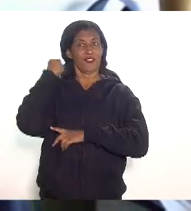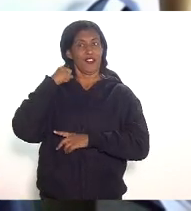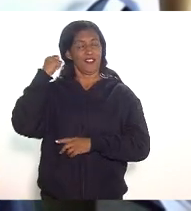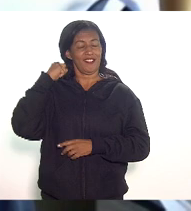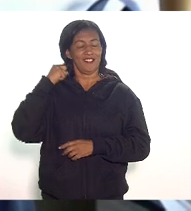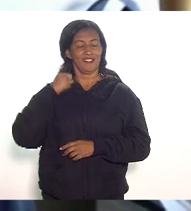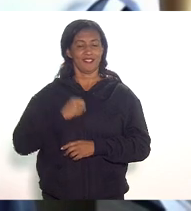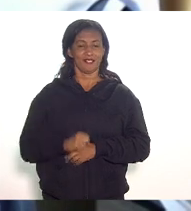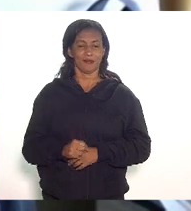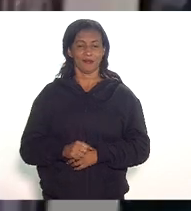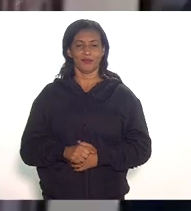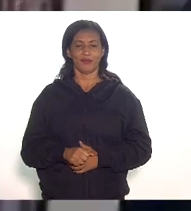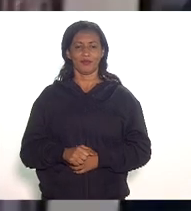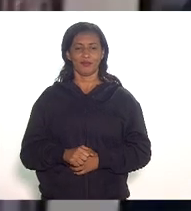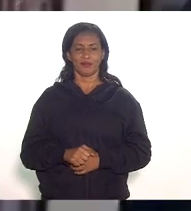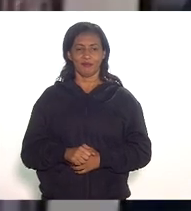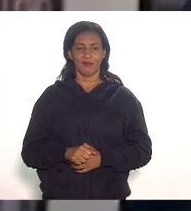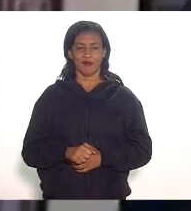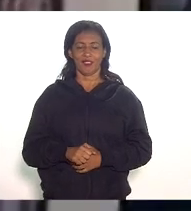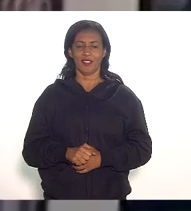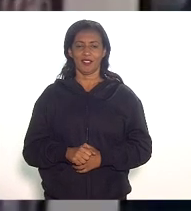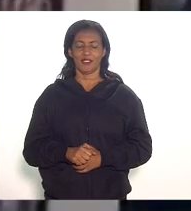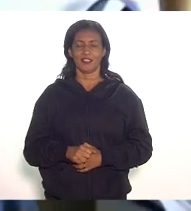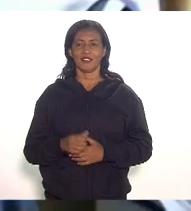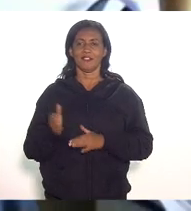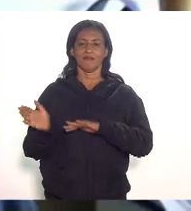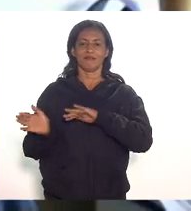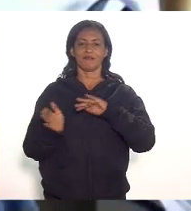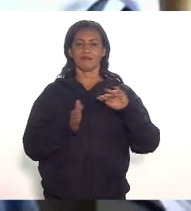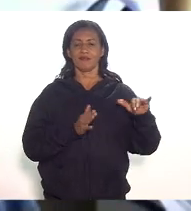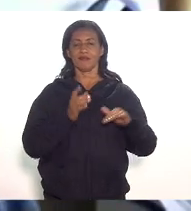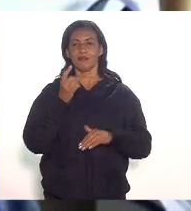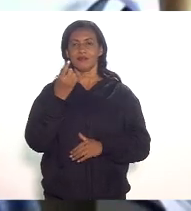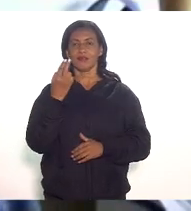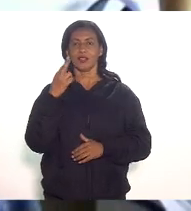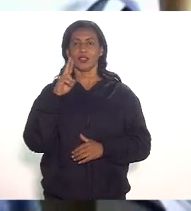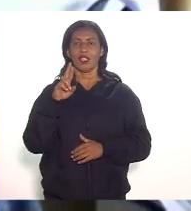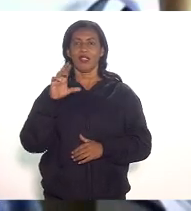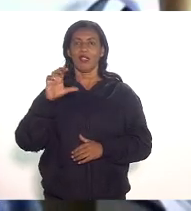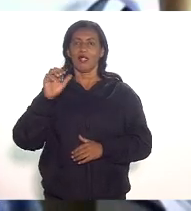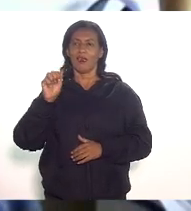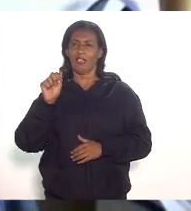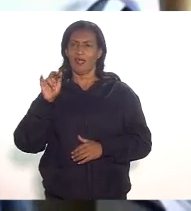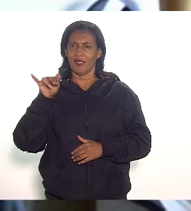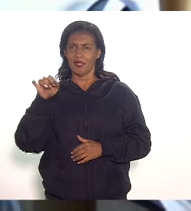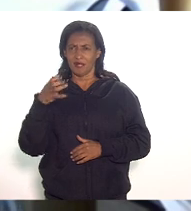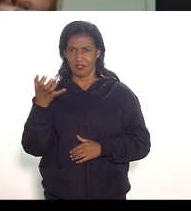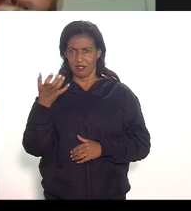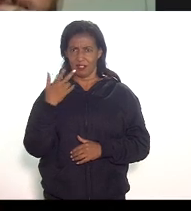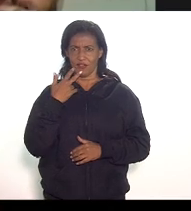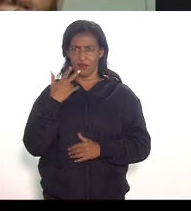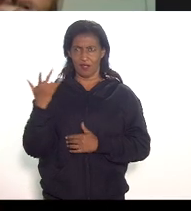muito obrigado a doutora Karine se ela quer fazer uso da palavra